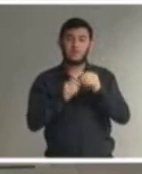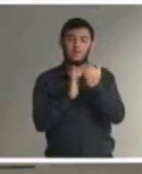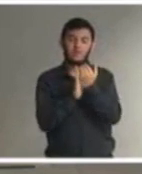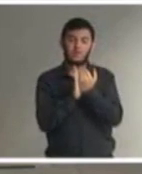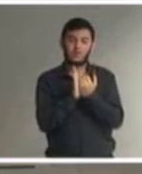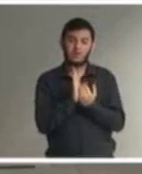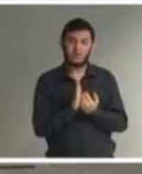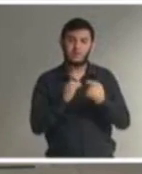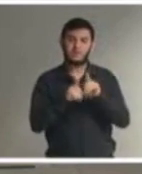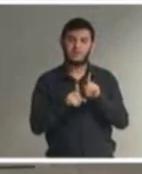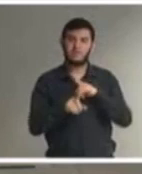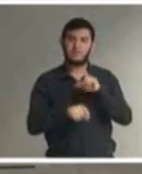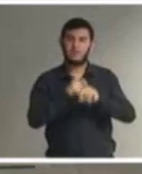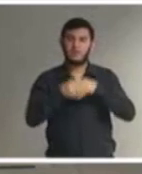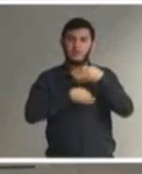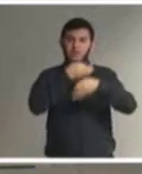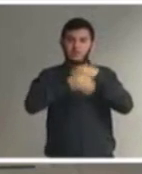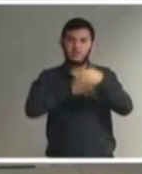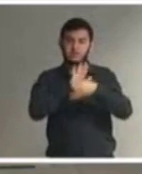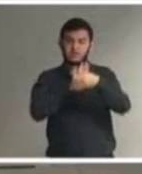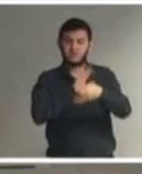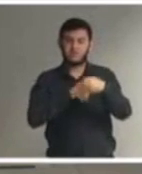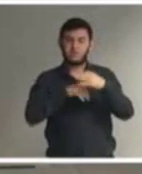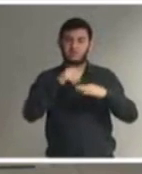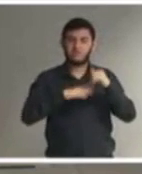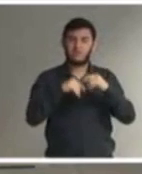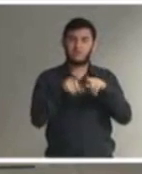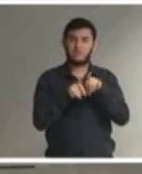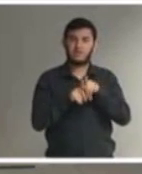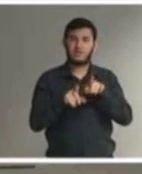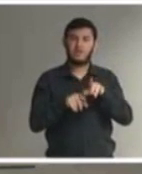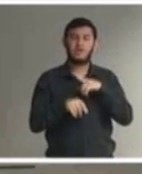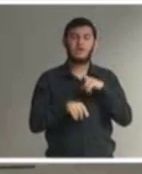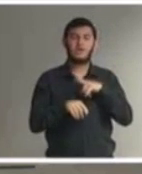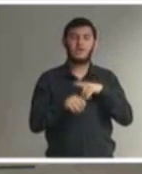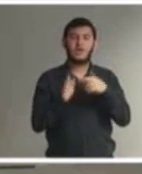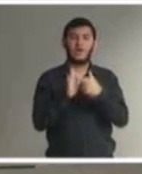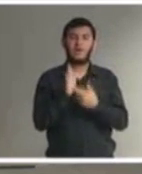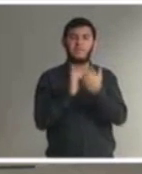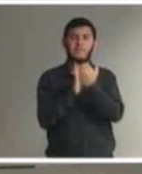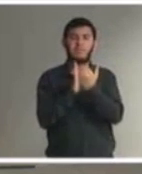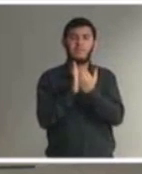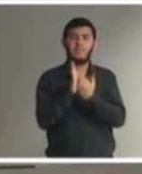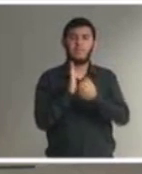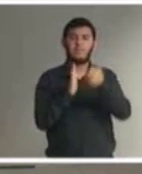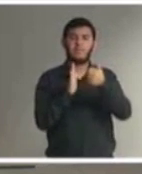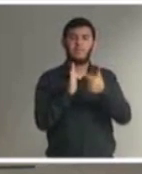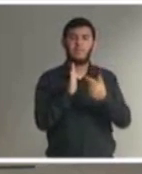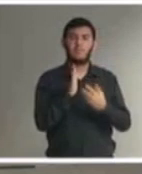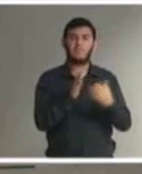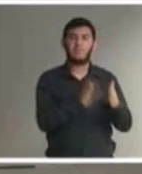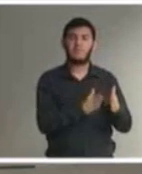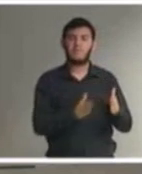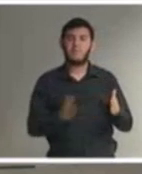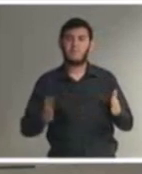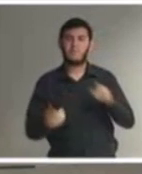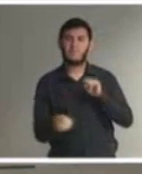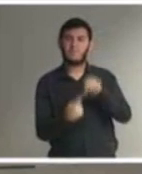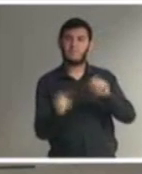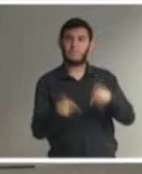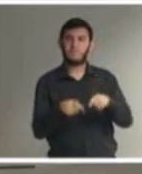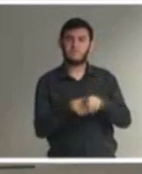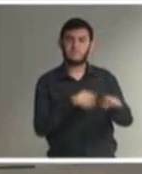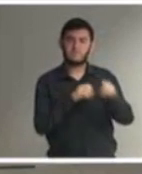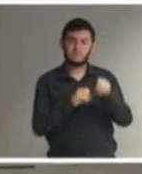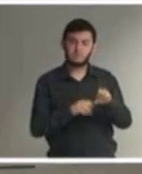tem inclusive uma sugestão de atuação com passo a passo que é um instrumento que pode ser utilizado pelos colegas nessa